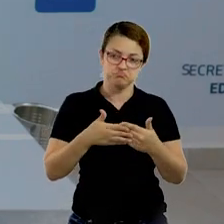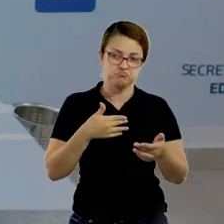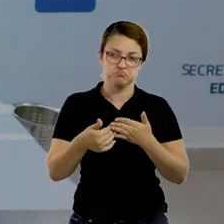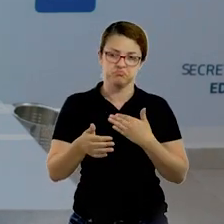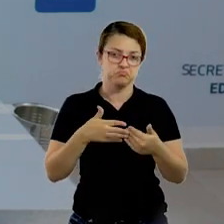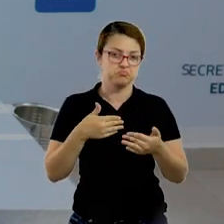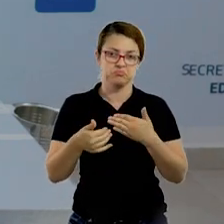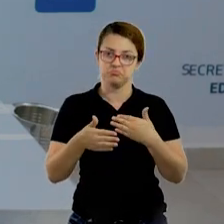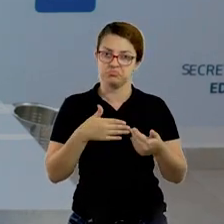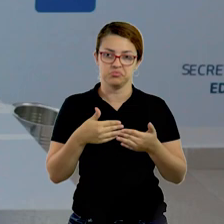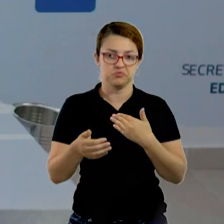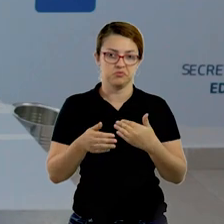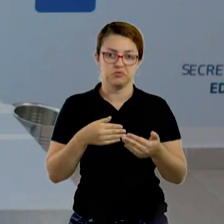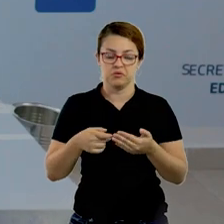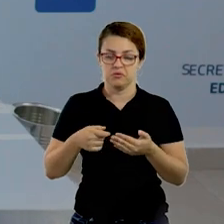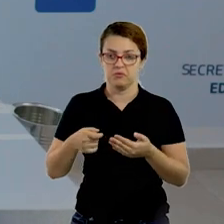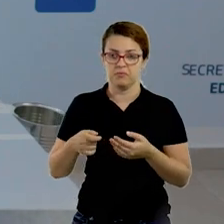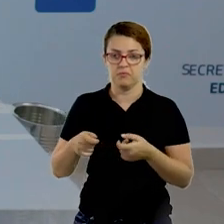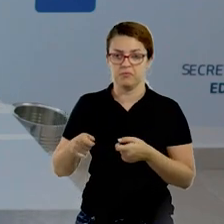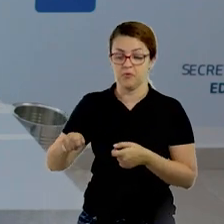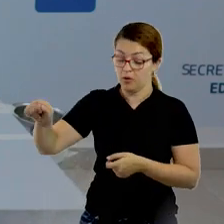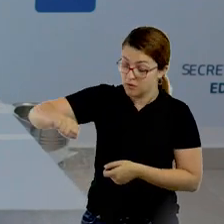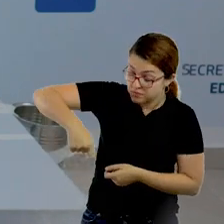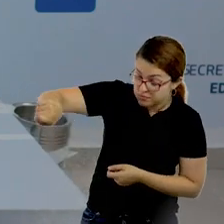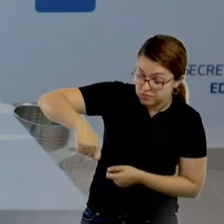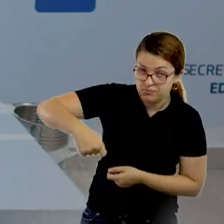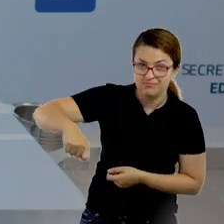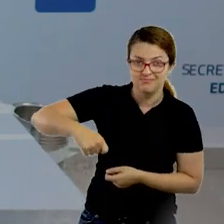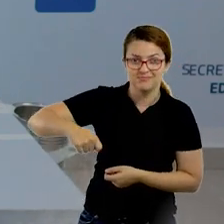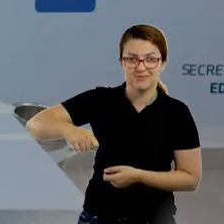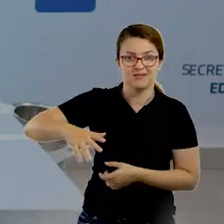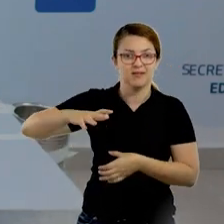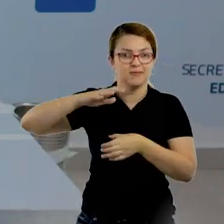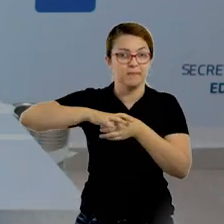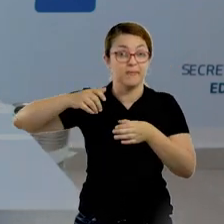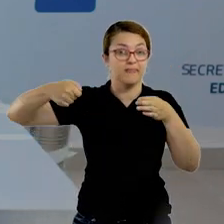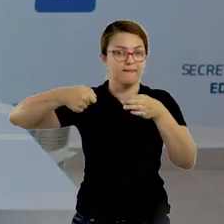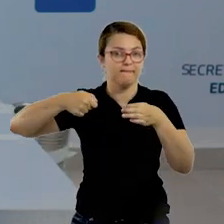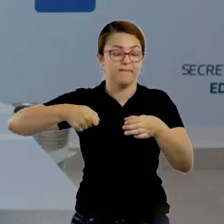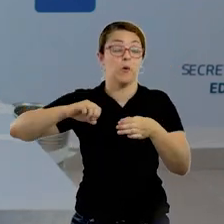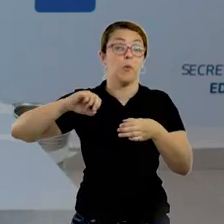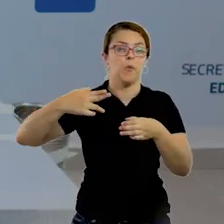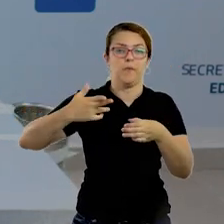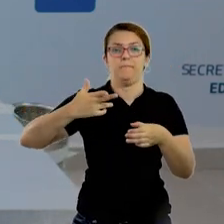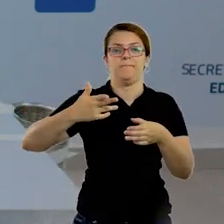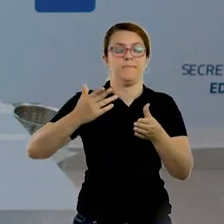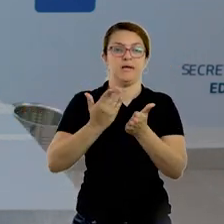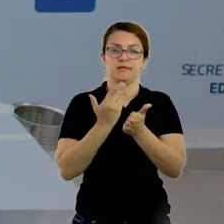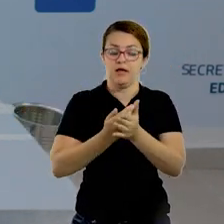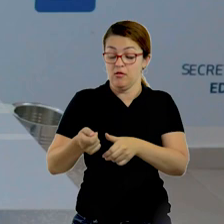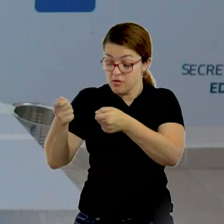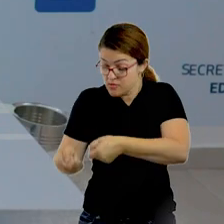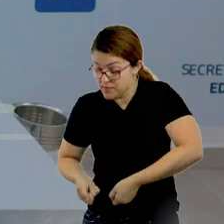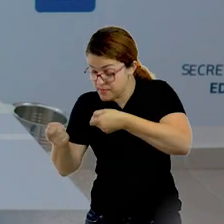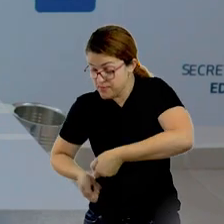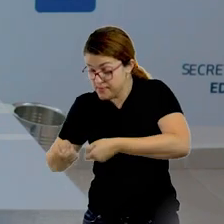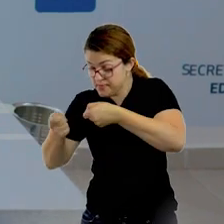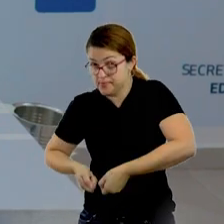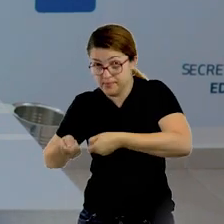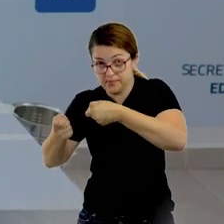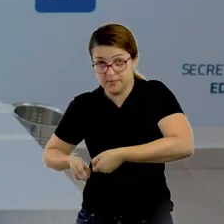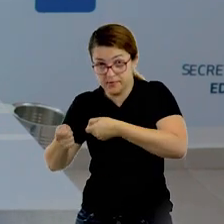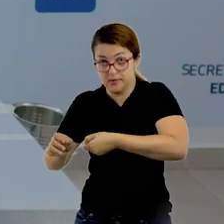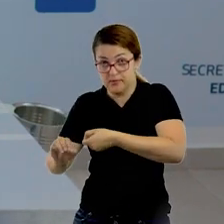para que ele possa abanar. Pode ser tampa de panela ou uma capa de caderno para que ele consiga abanar e